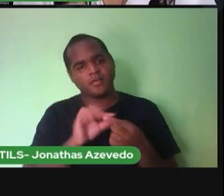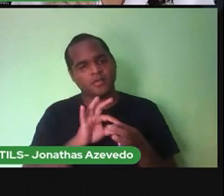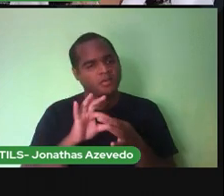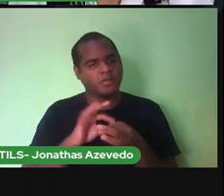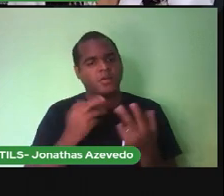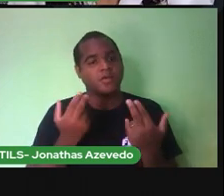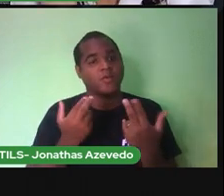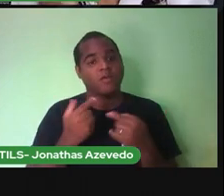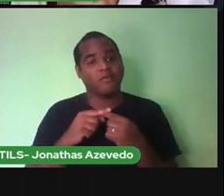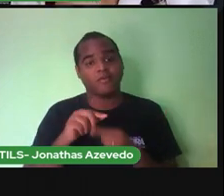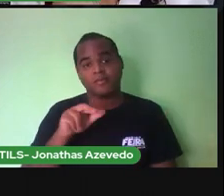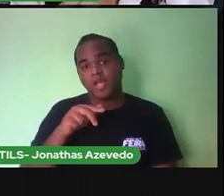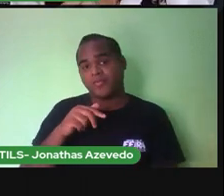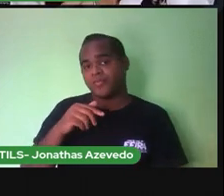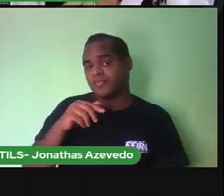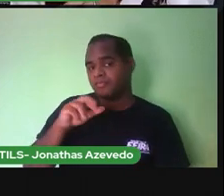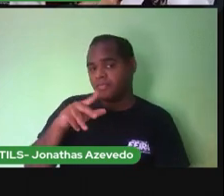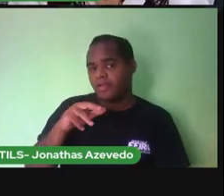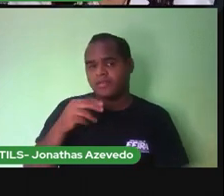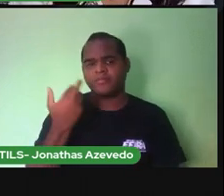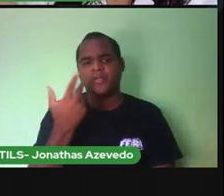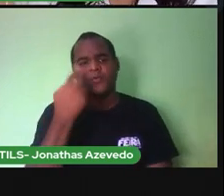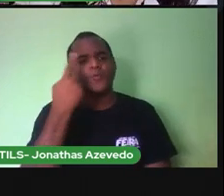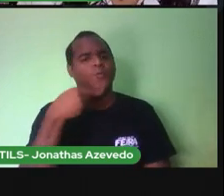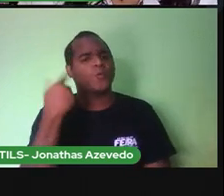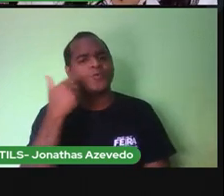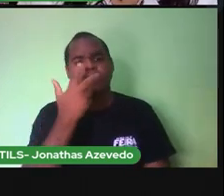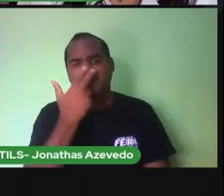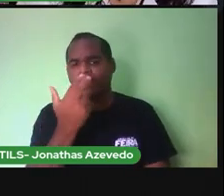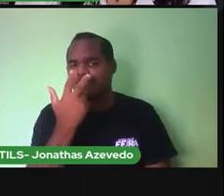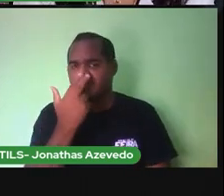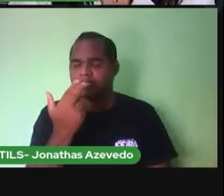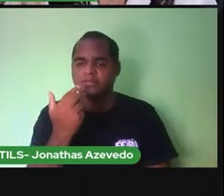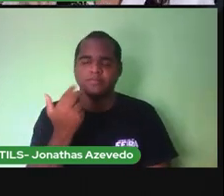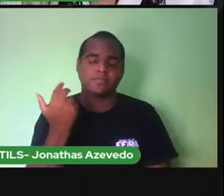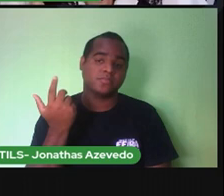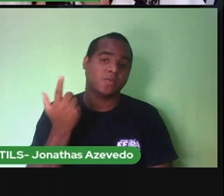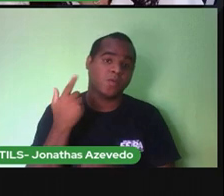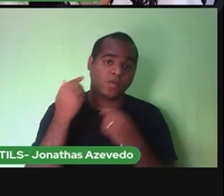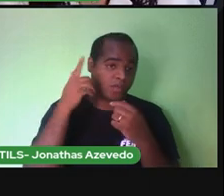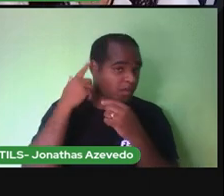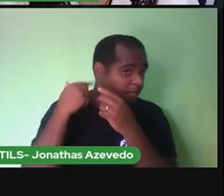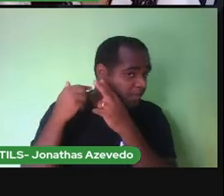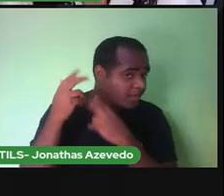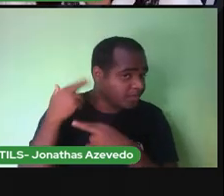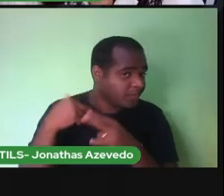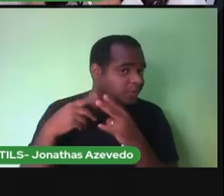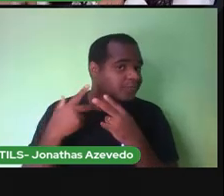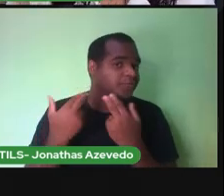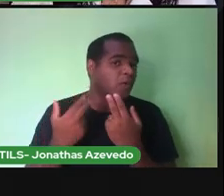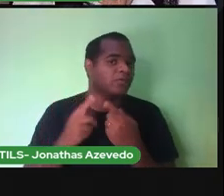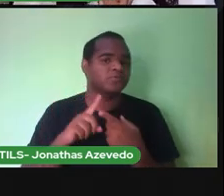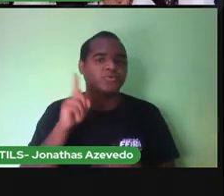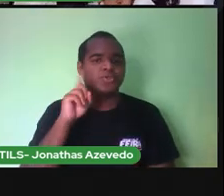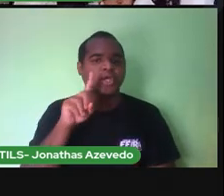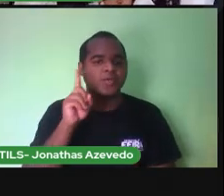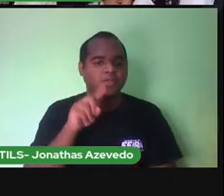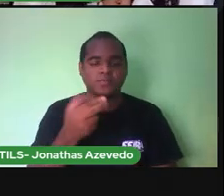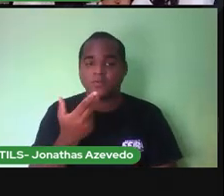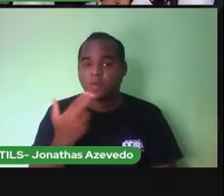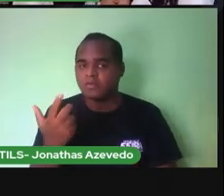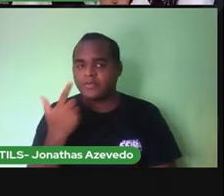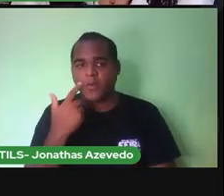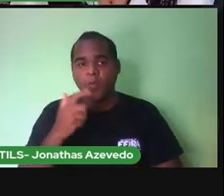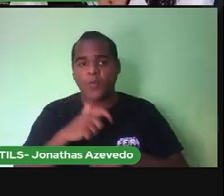Mesmo tendo o rosto parecido, cabelo parecido, ter nascido no mesmo dia, quase que na